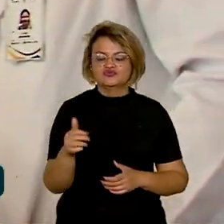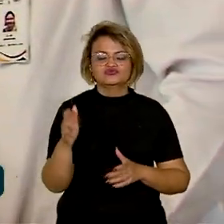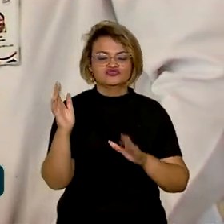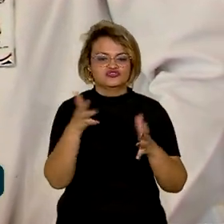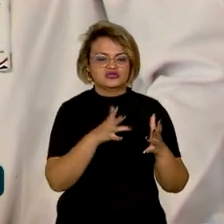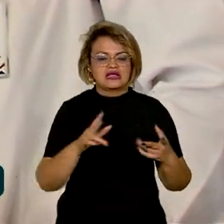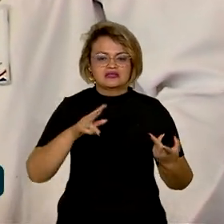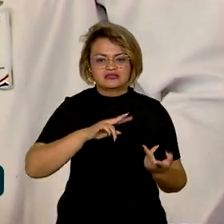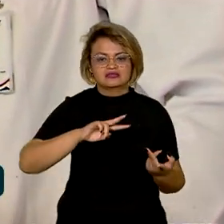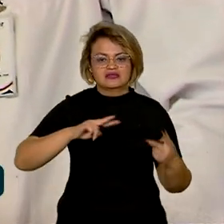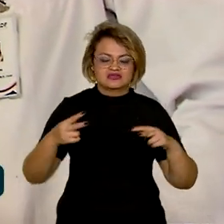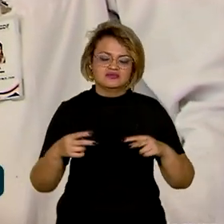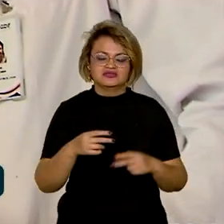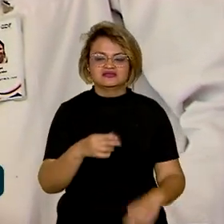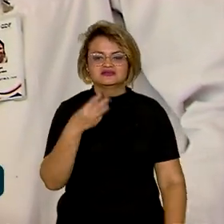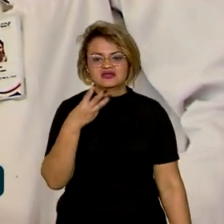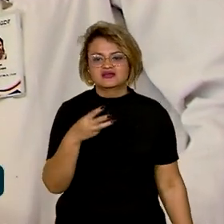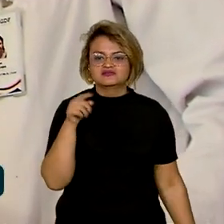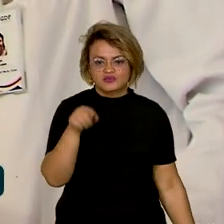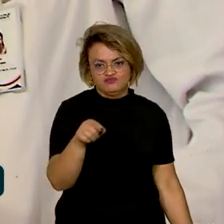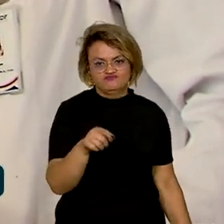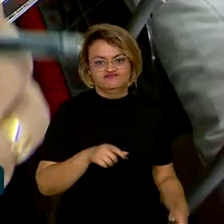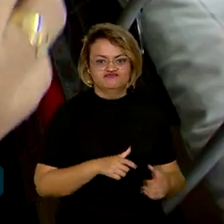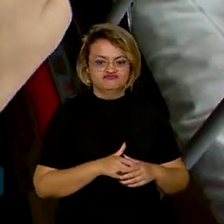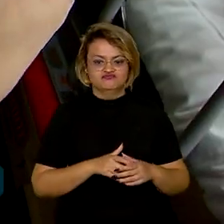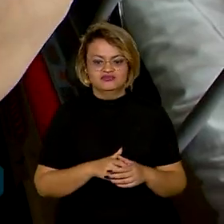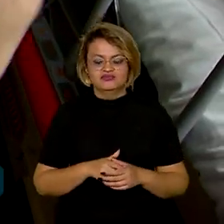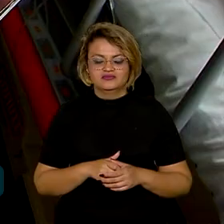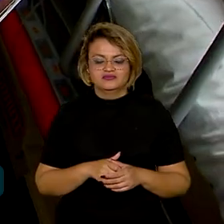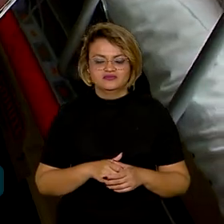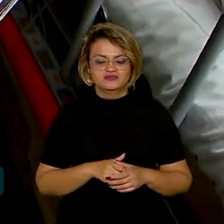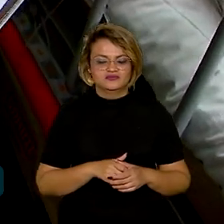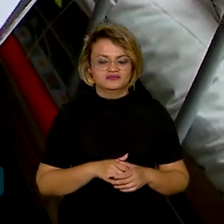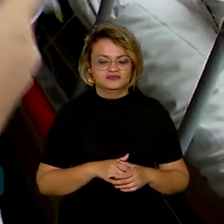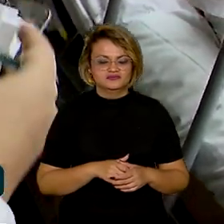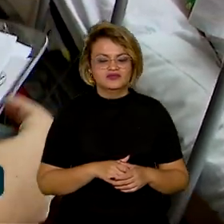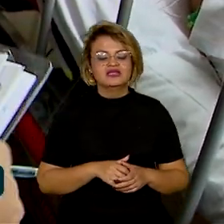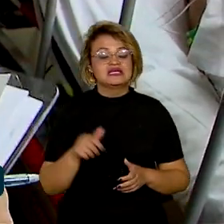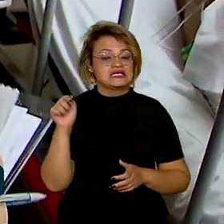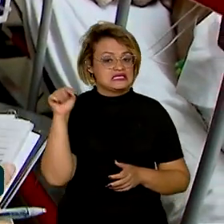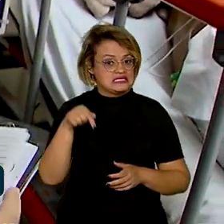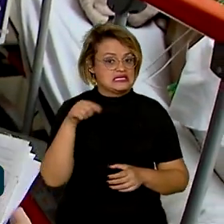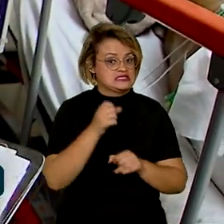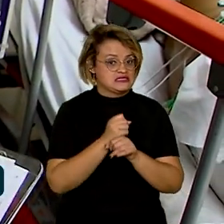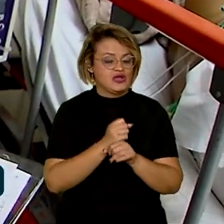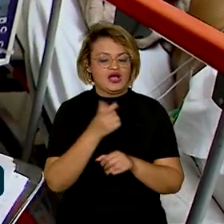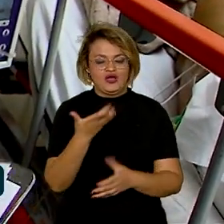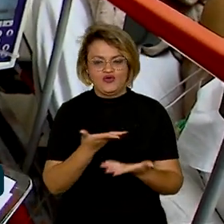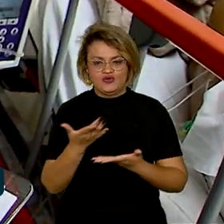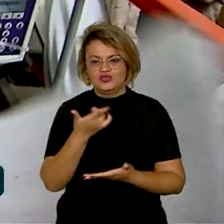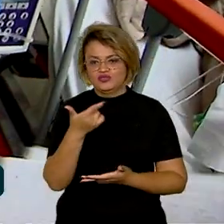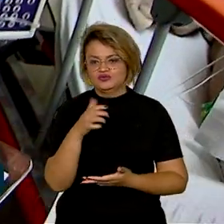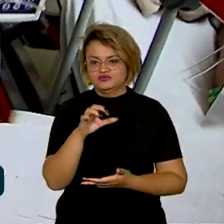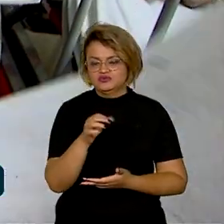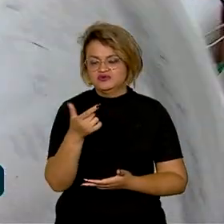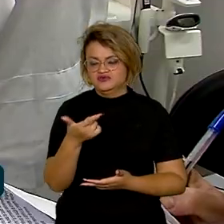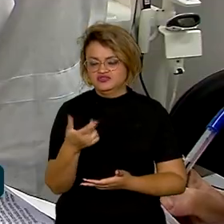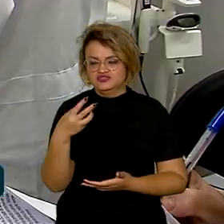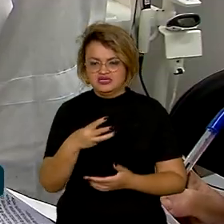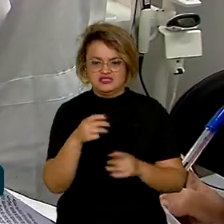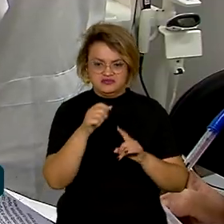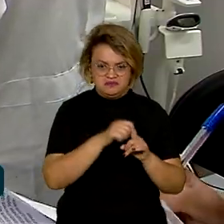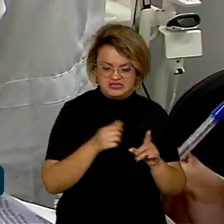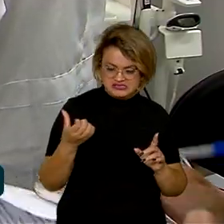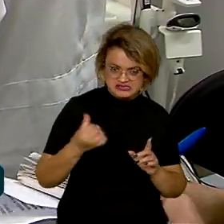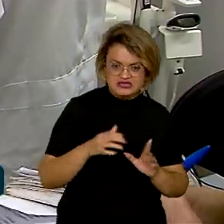foram realizados cerca de 3 mil transplantes de medula óssea. E só neste ano, nos primeiros seis meses,